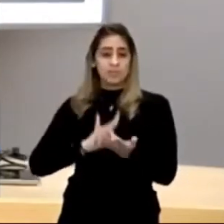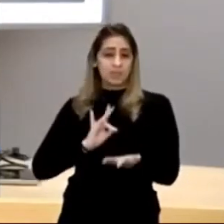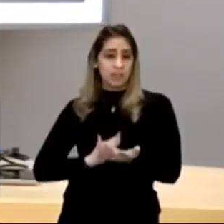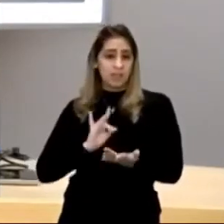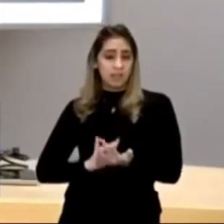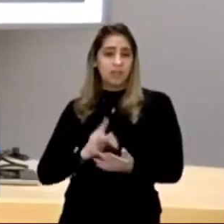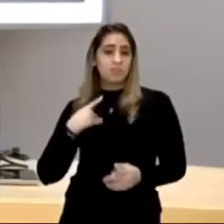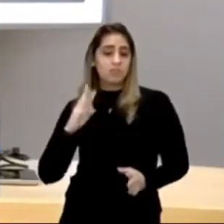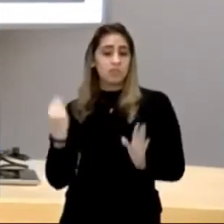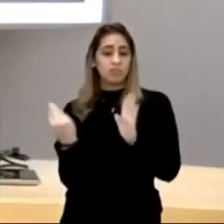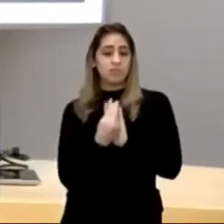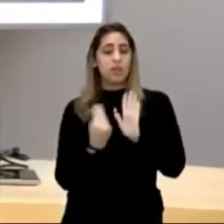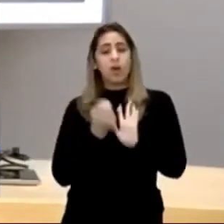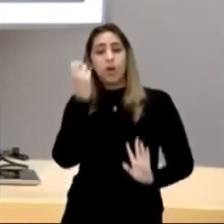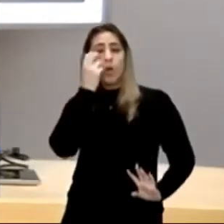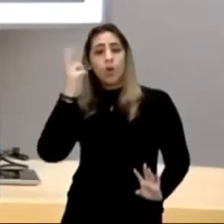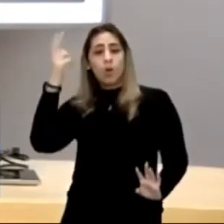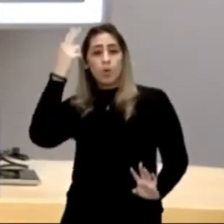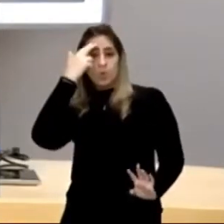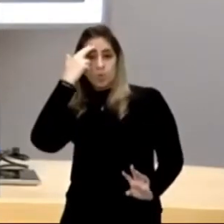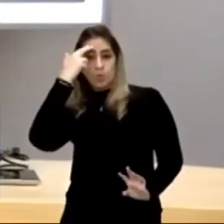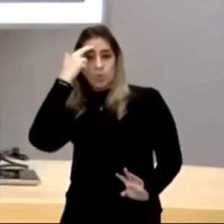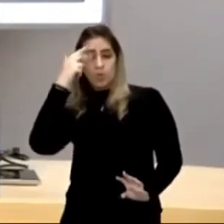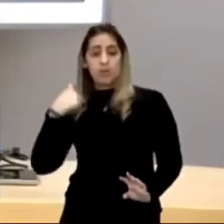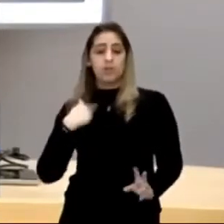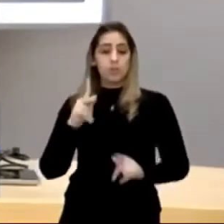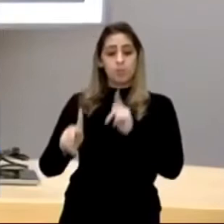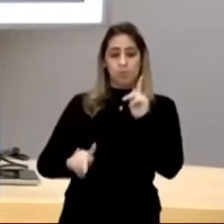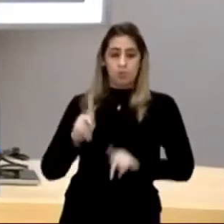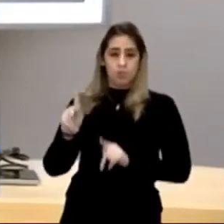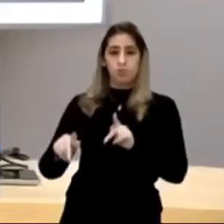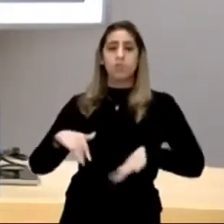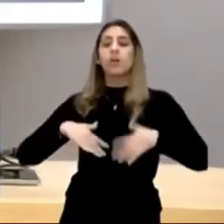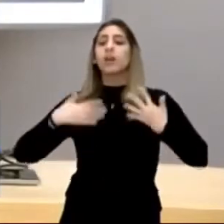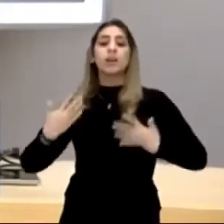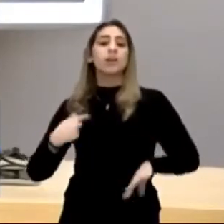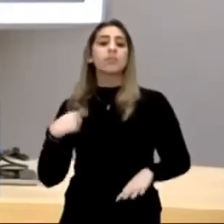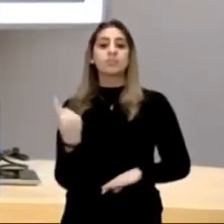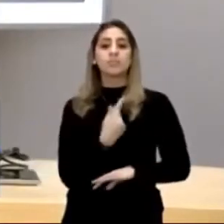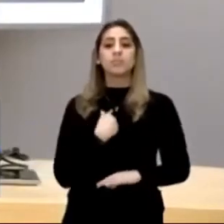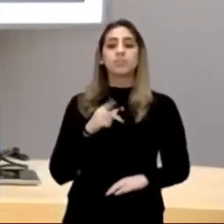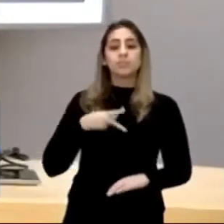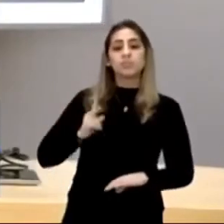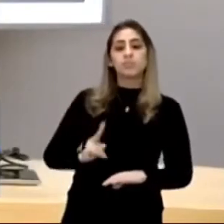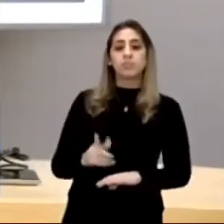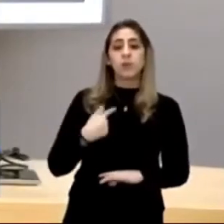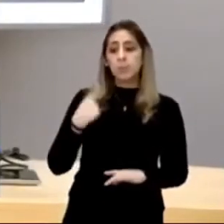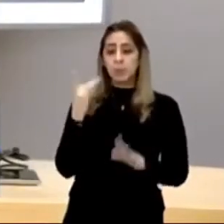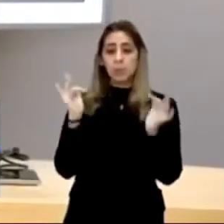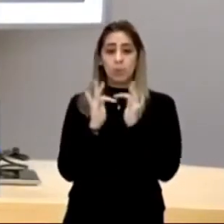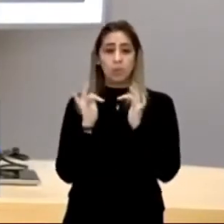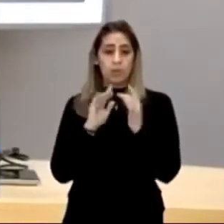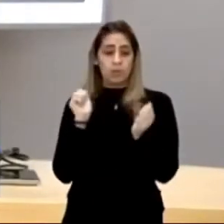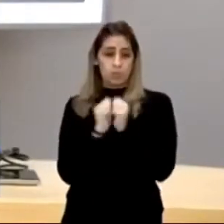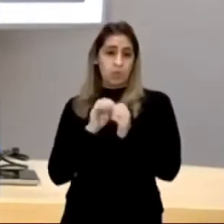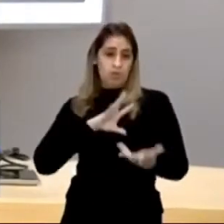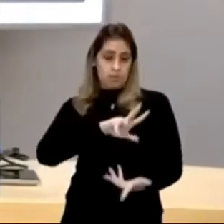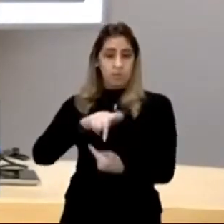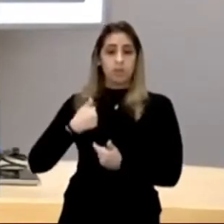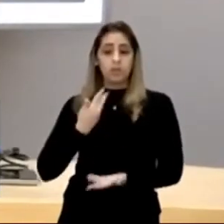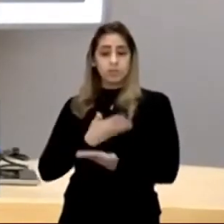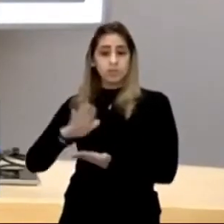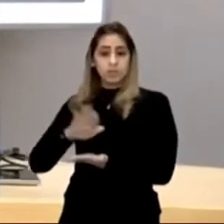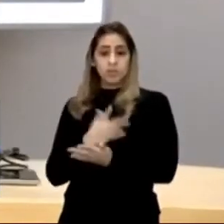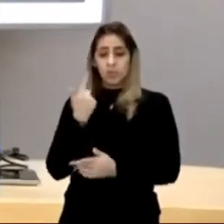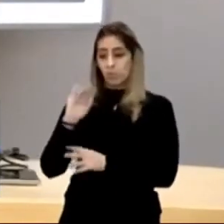colocando a cultura, aculturando o povo, e aí, esse foi o primeiro contato com a terra, eu separei um outro